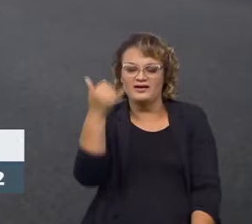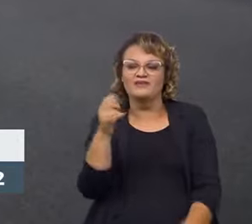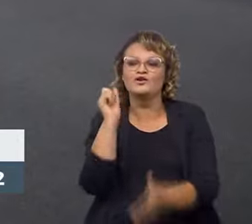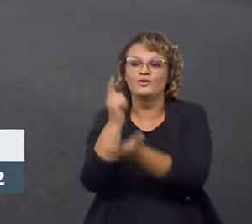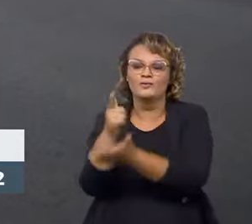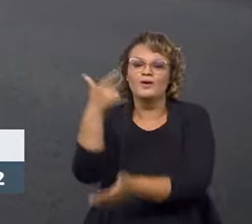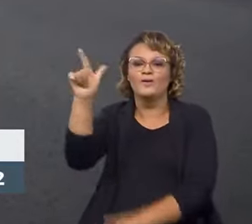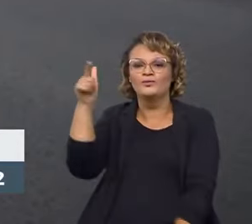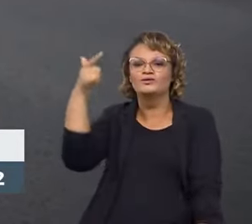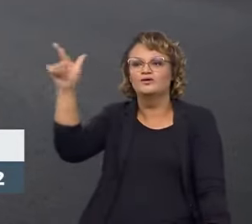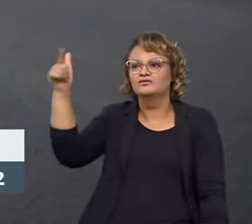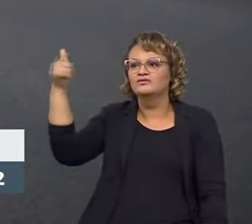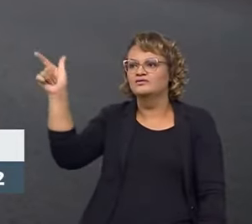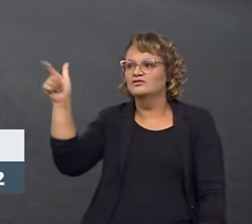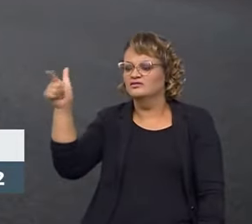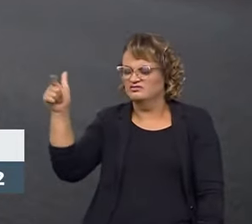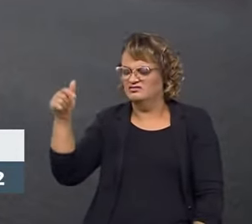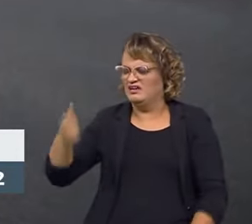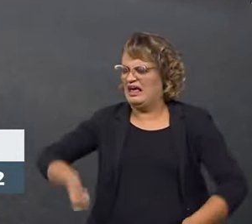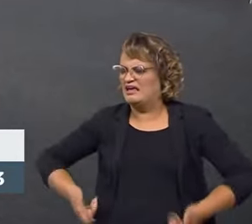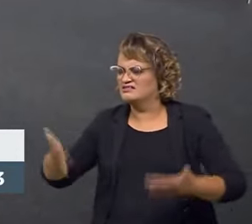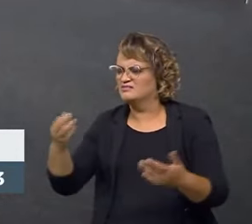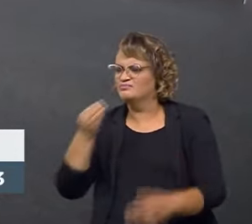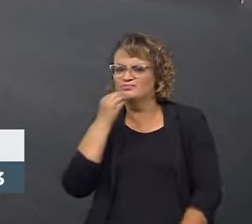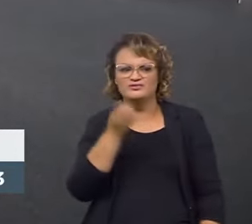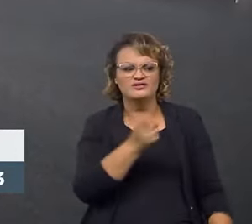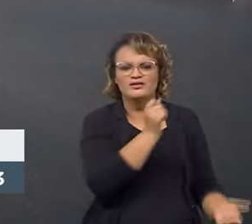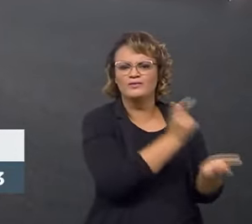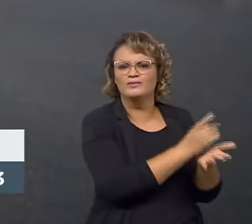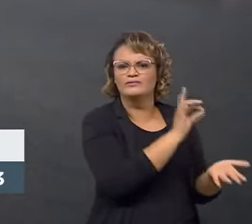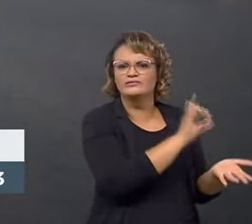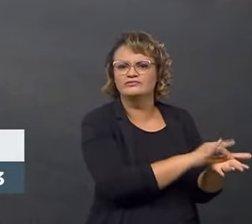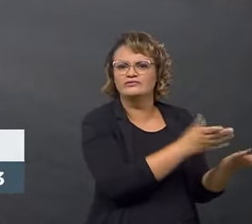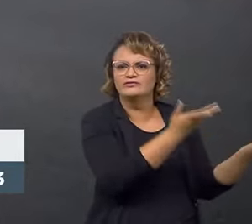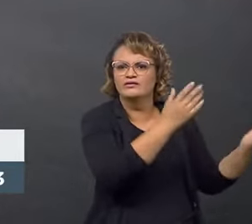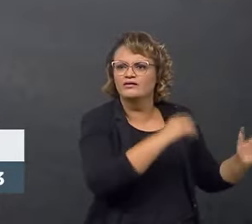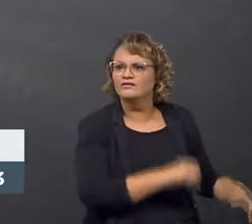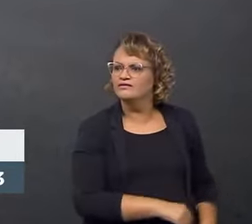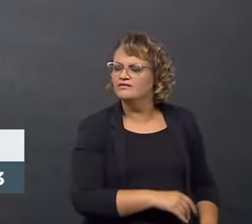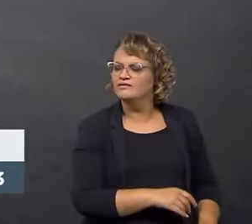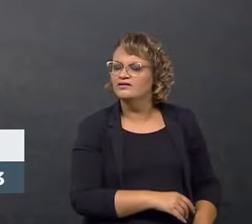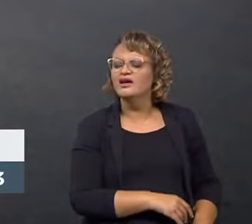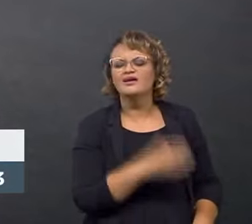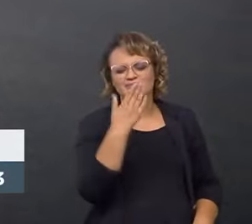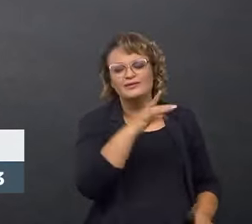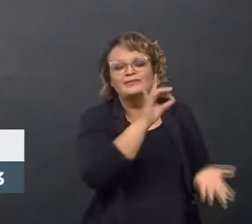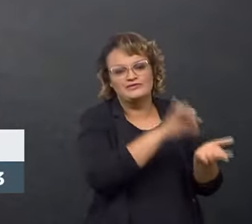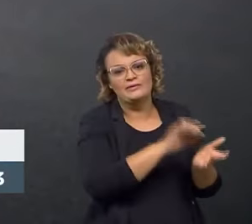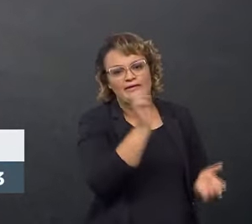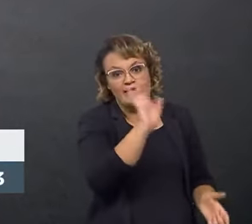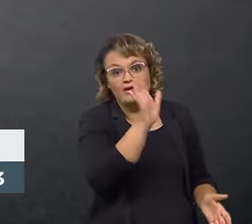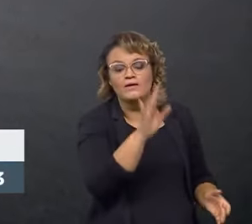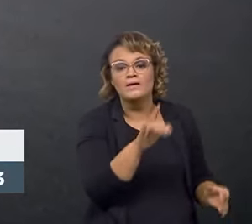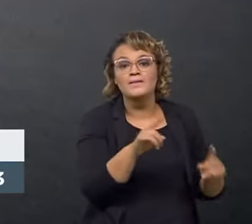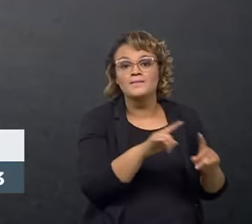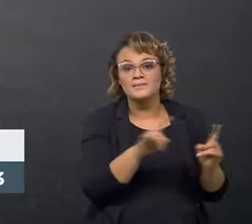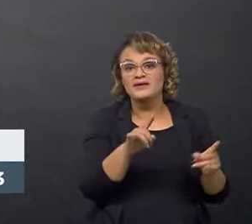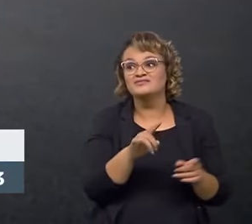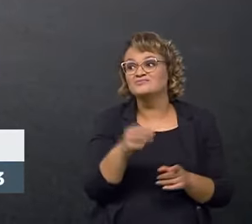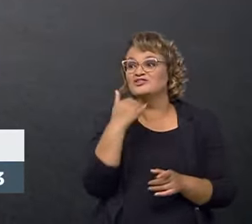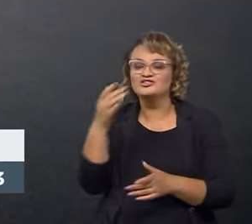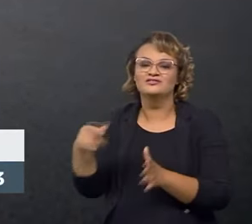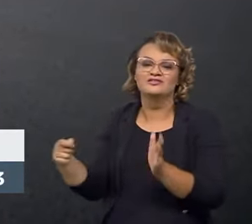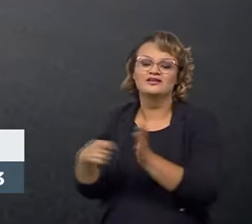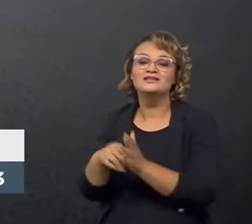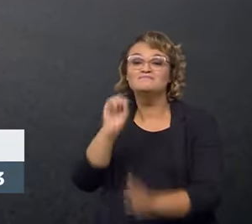Quando você olha, você já comprou um novo, né? Se tivesse comprado um original, eu sei, ninguém quer pagar aquele valor, é caro. Mas, no fim das contas, não funciona. E tem esse